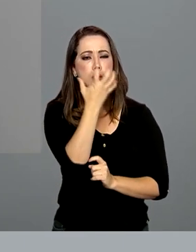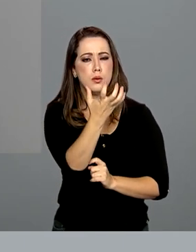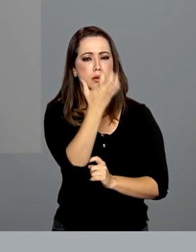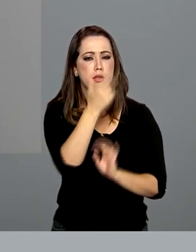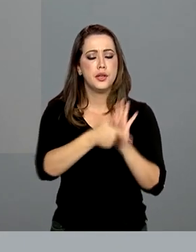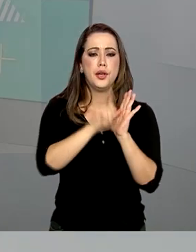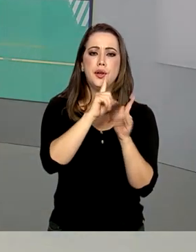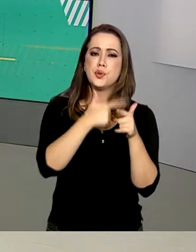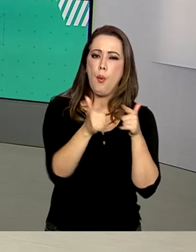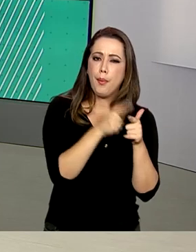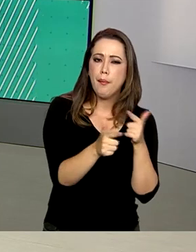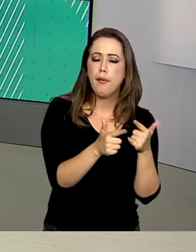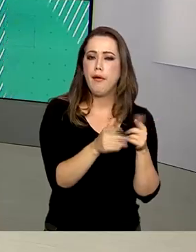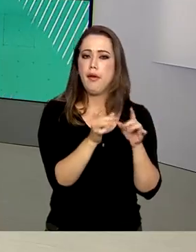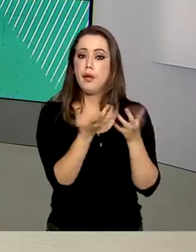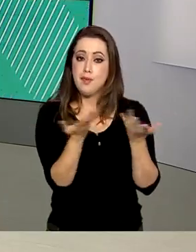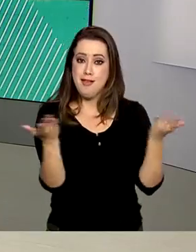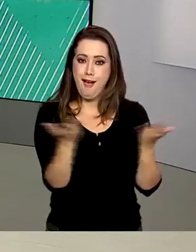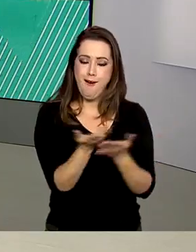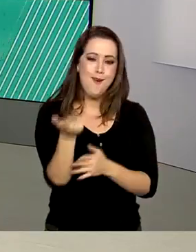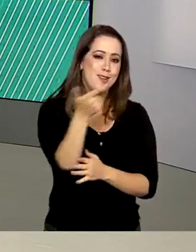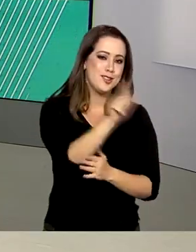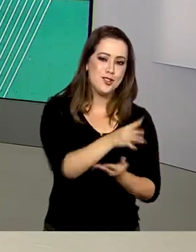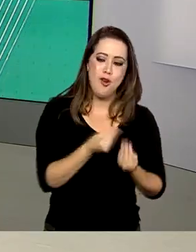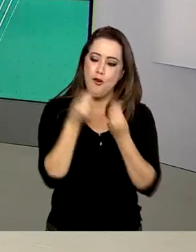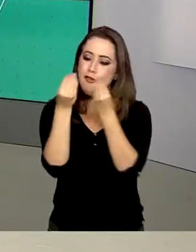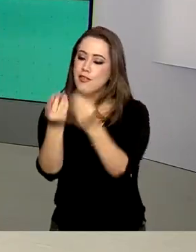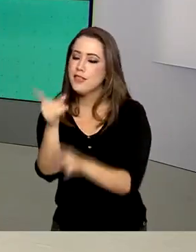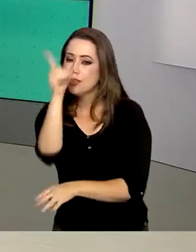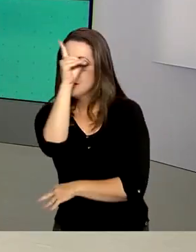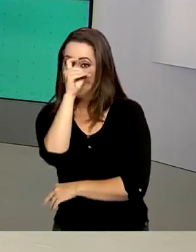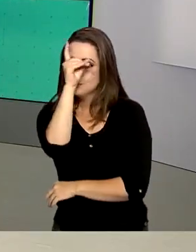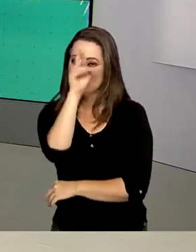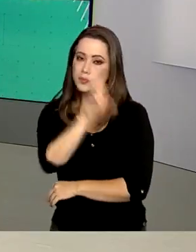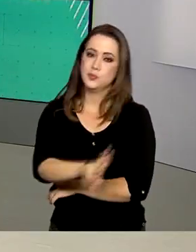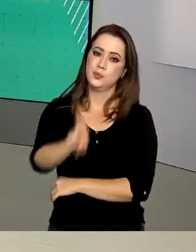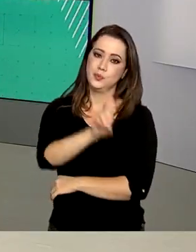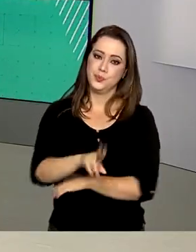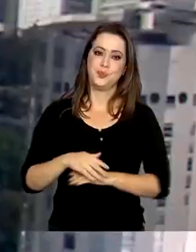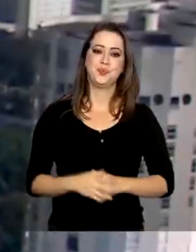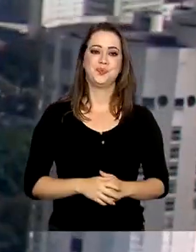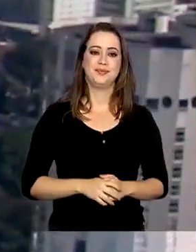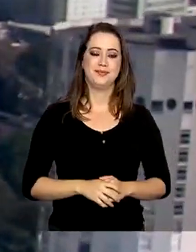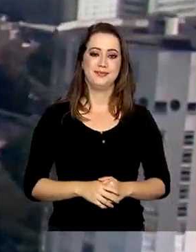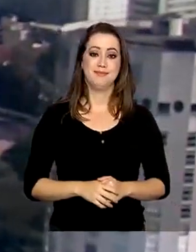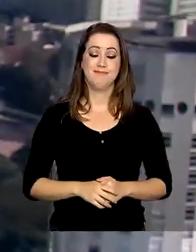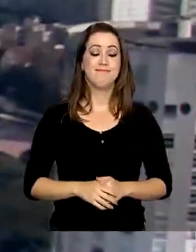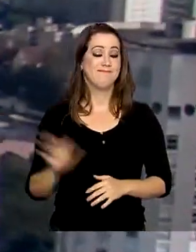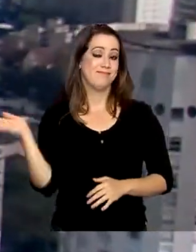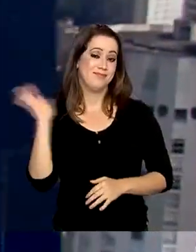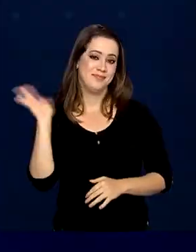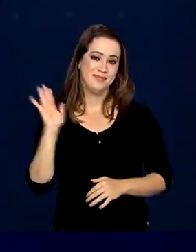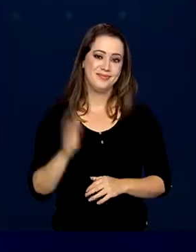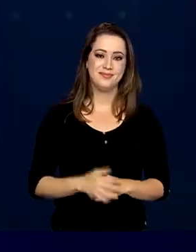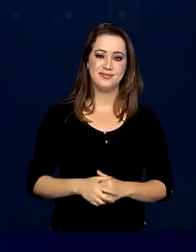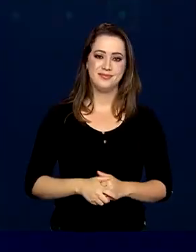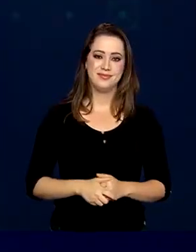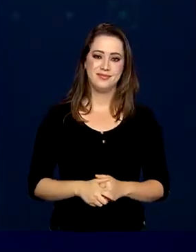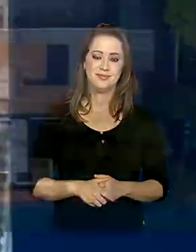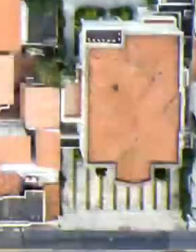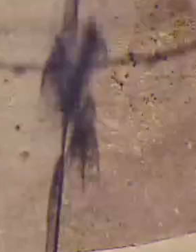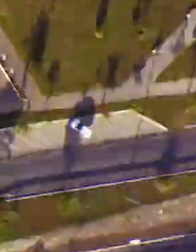estavam estragados e agora voltam em pleno funcionamento para o Sistema Único de Saúde. Até a próxima edição.